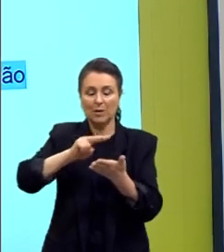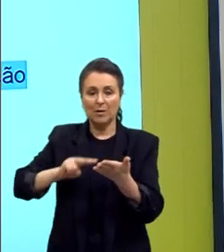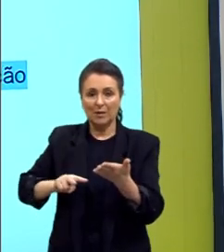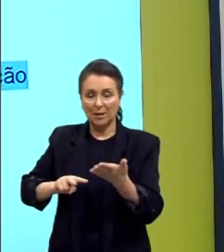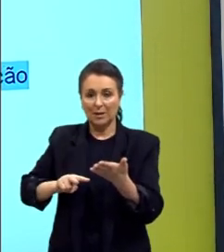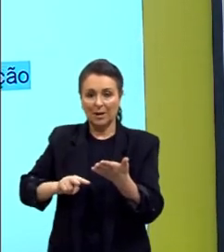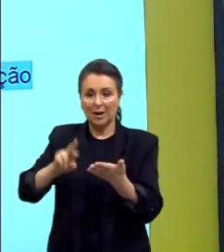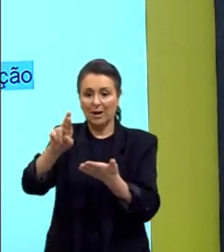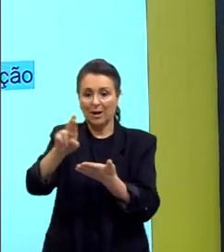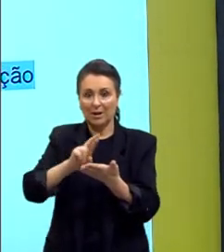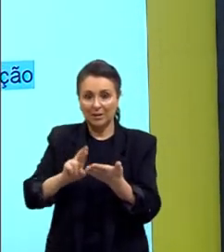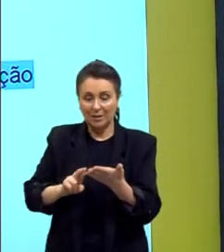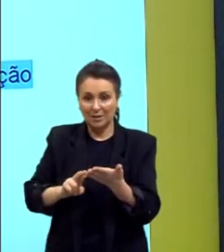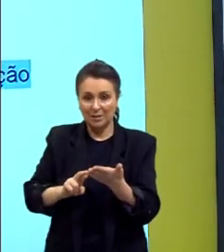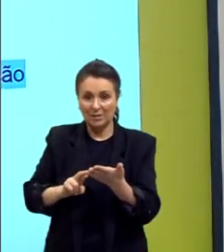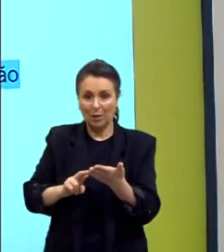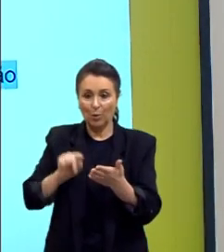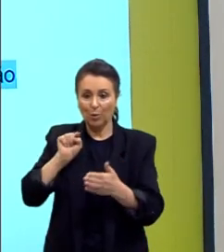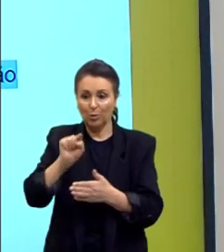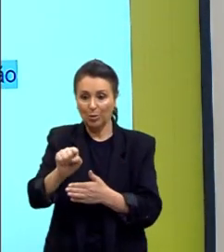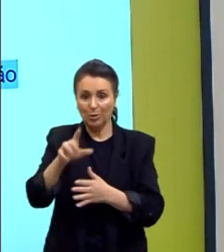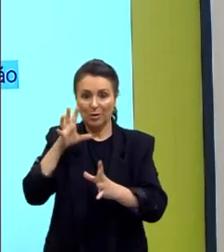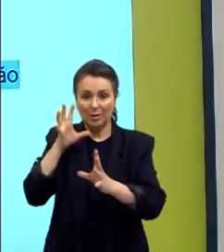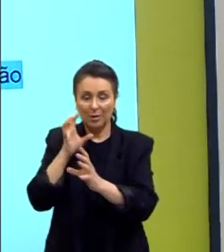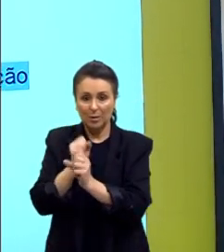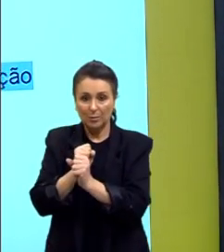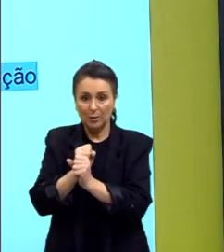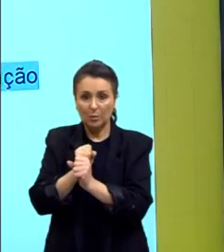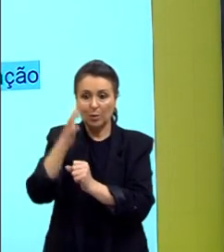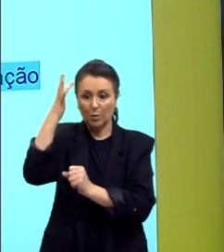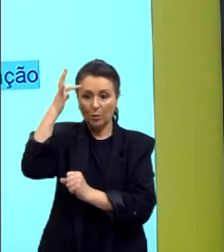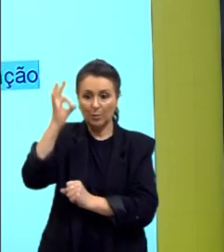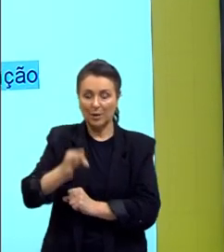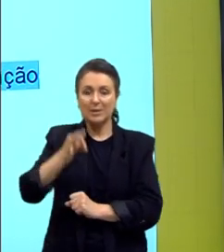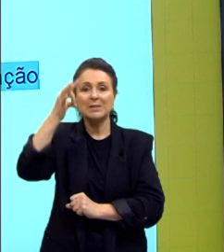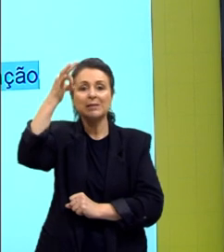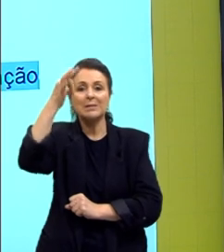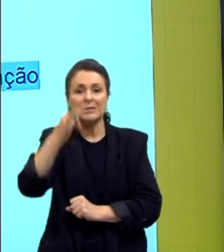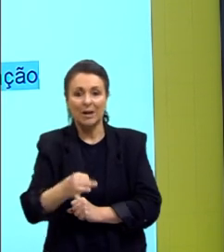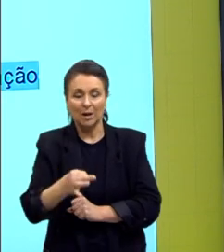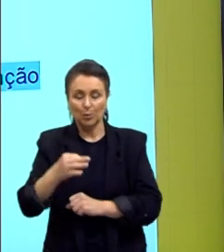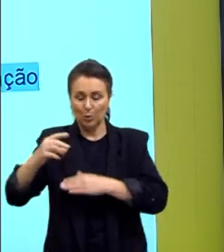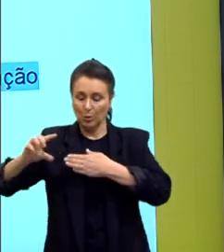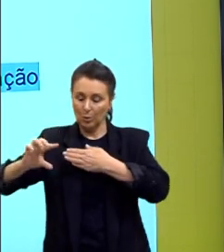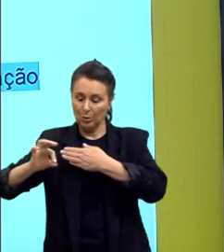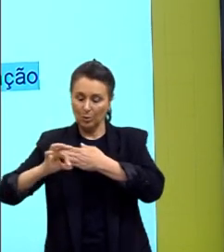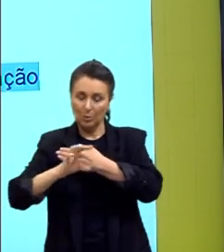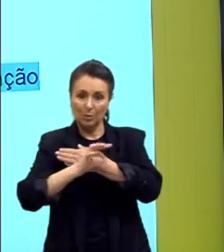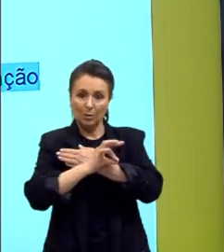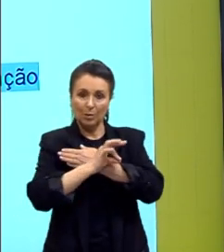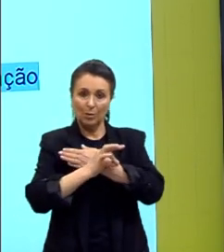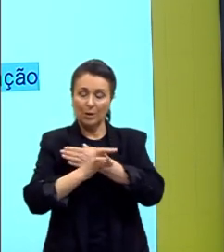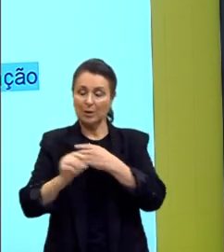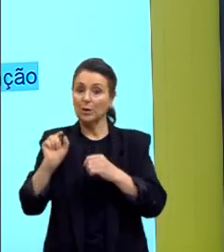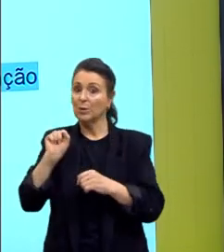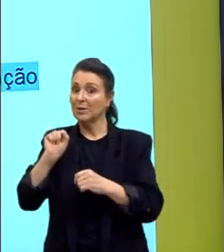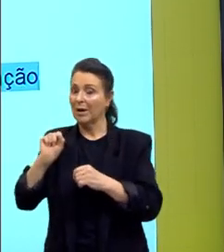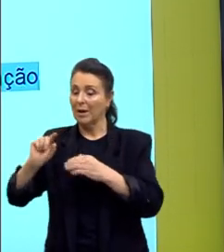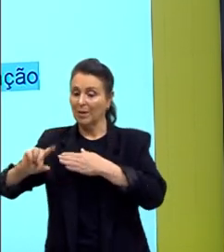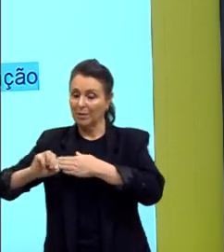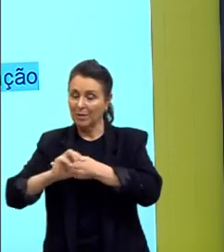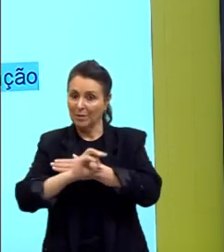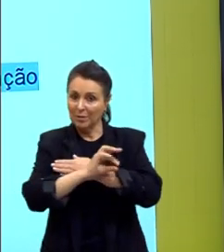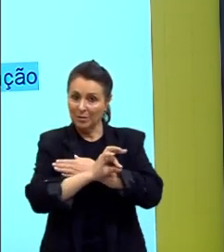nanta mil e de compreender o que é de fato coesão e o que é coesão referencial e sequencial,